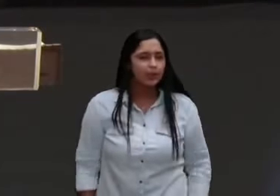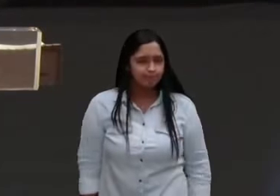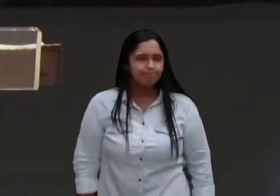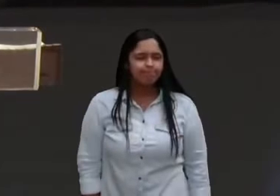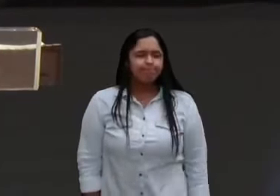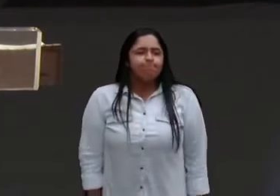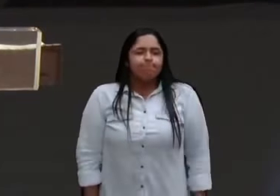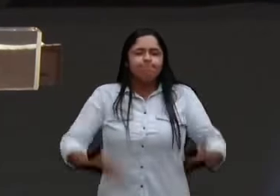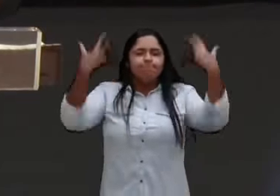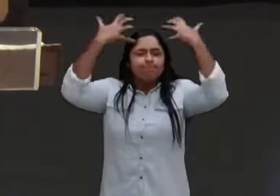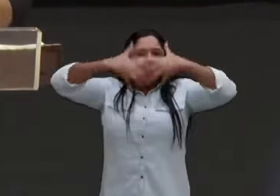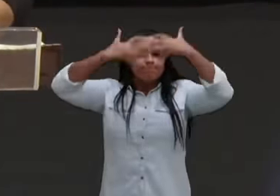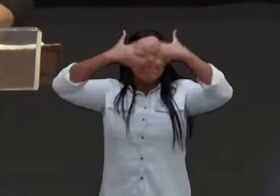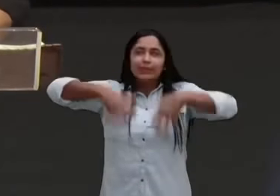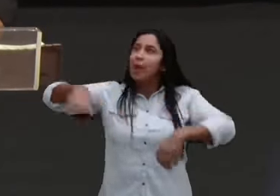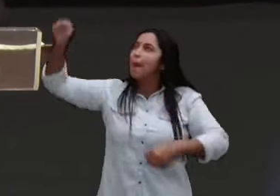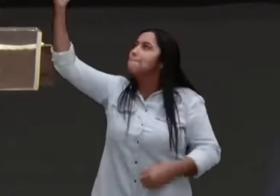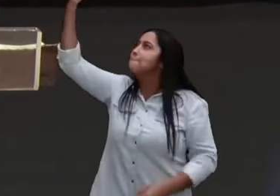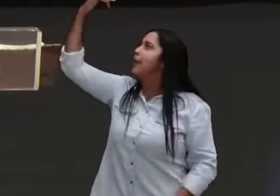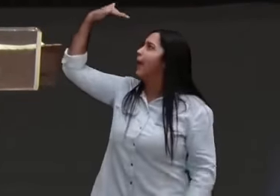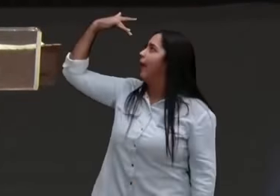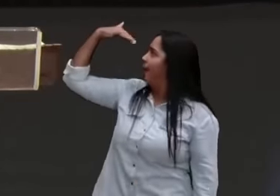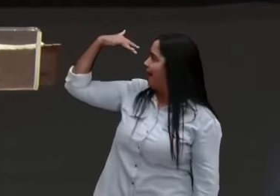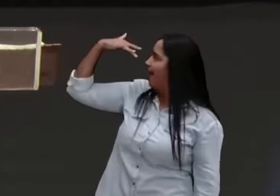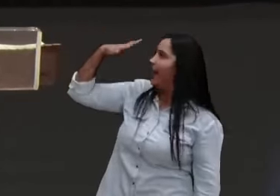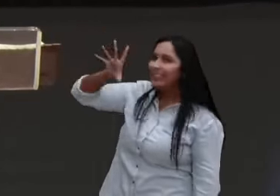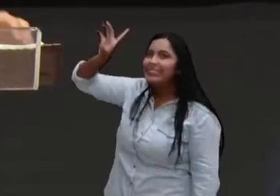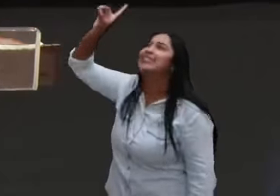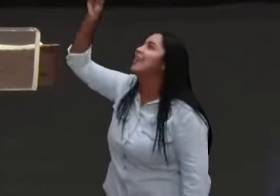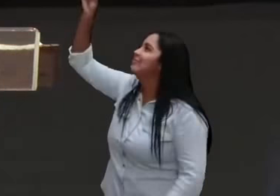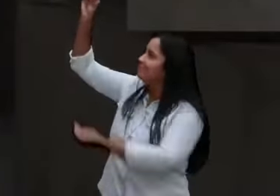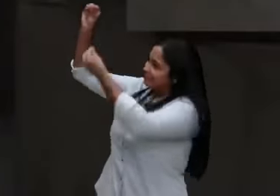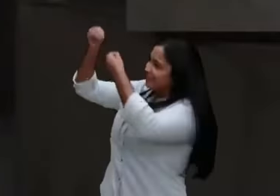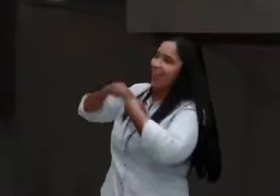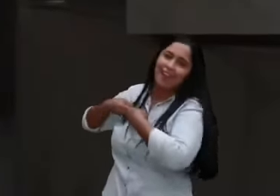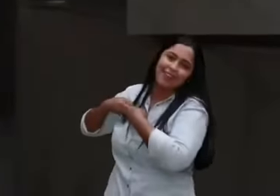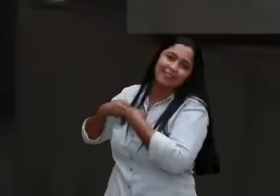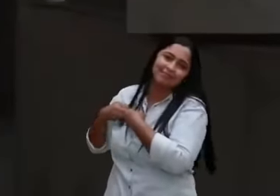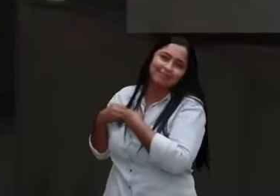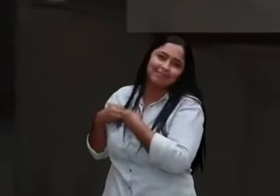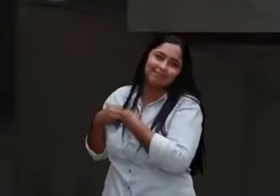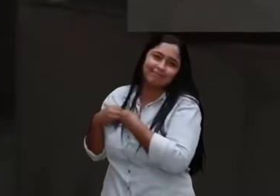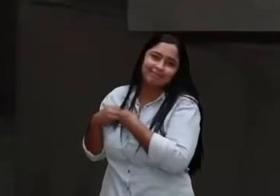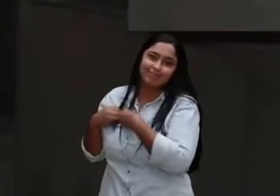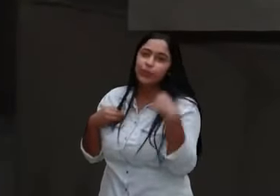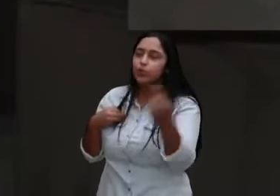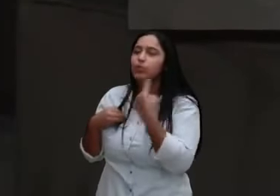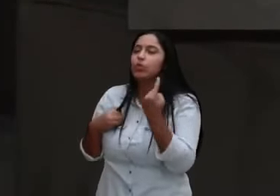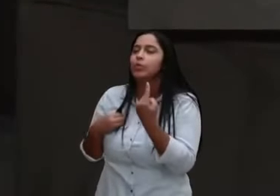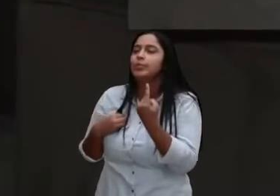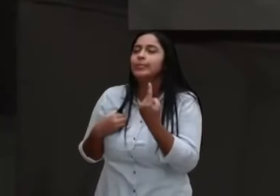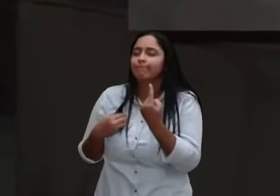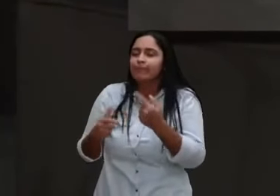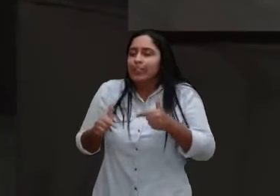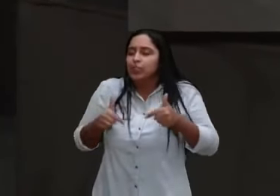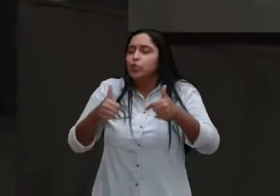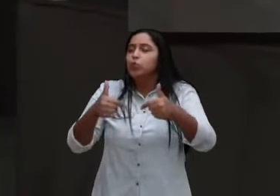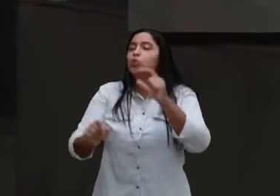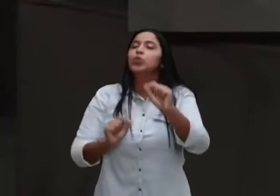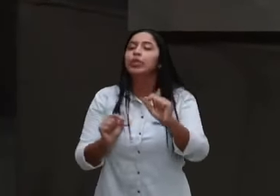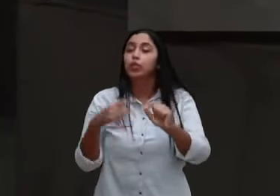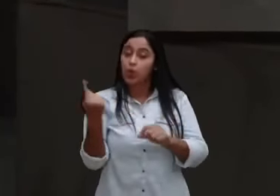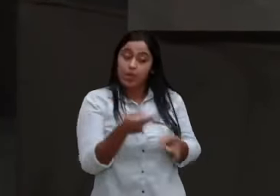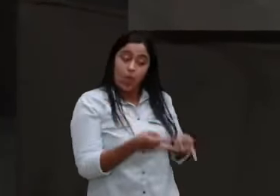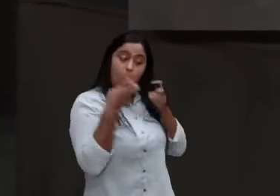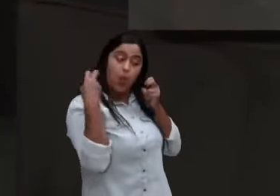sabe de quem? Vinha de Deus, a segunda atitude que ele teve, que a gente tem que ter, ele se sentiu